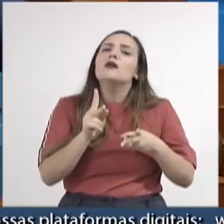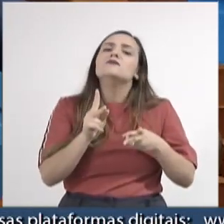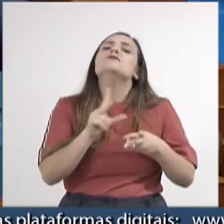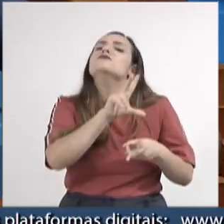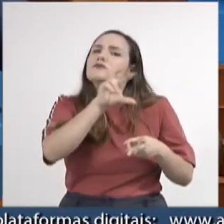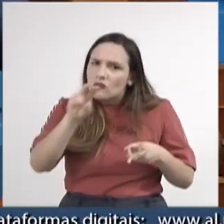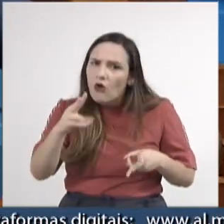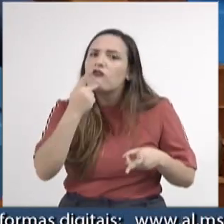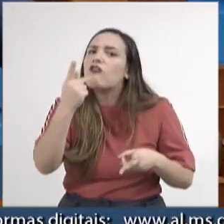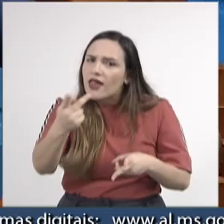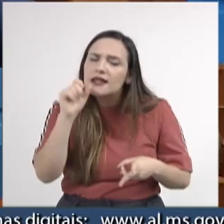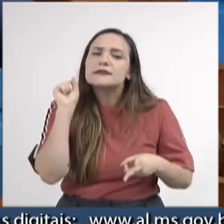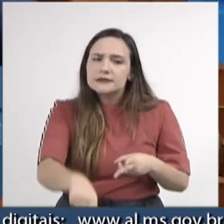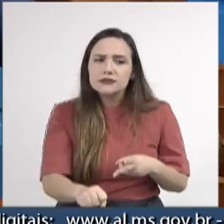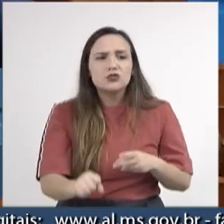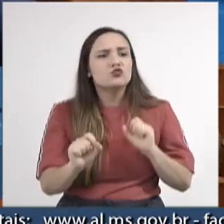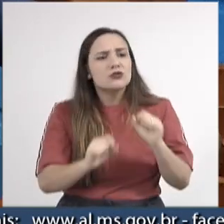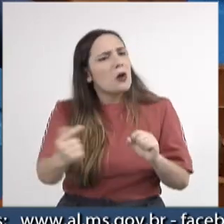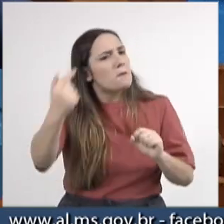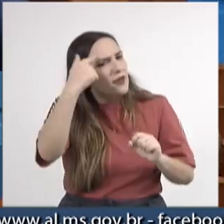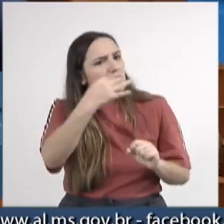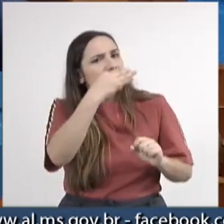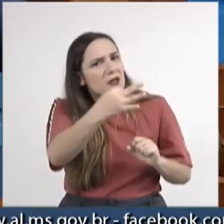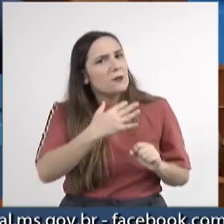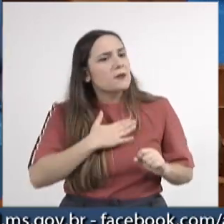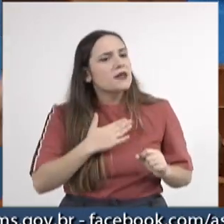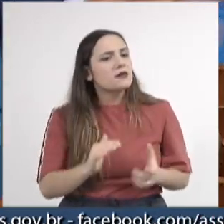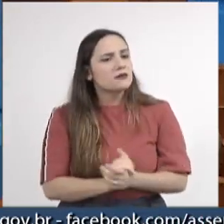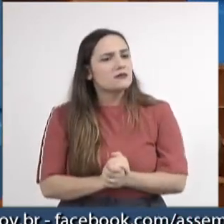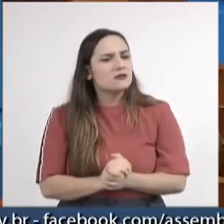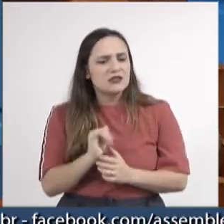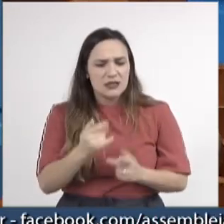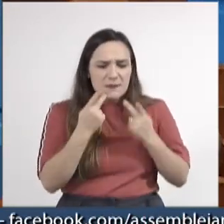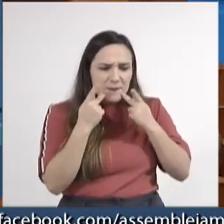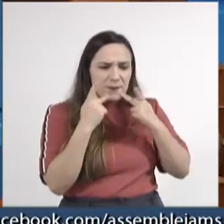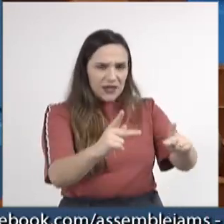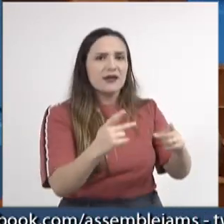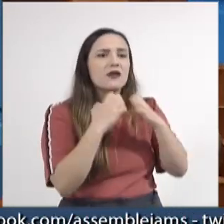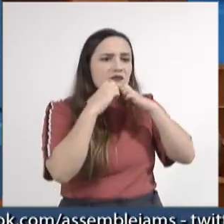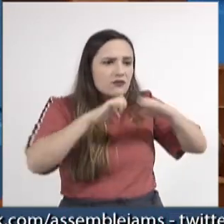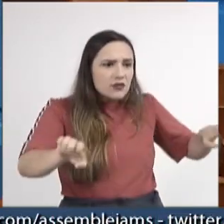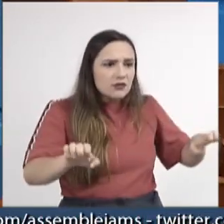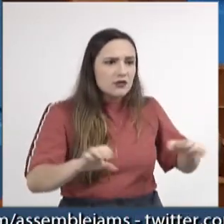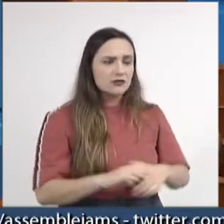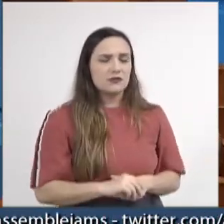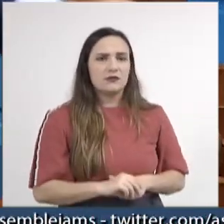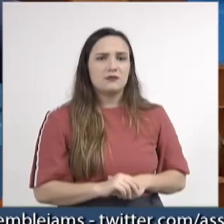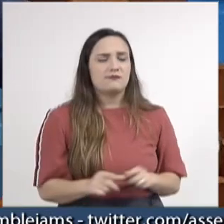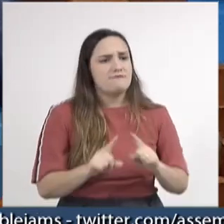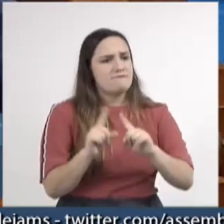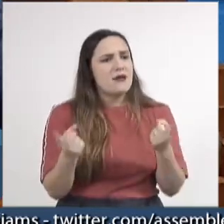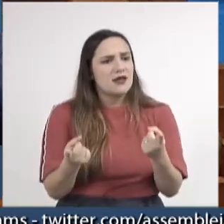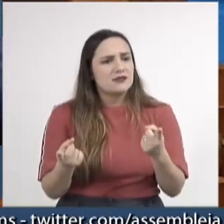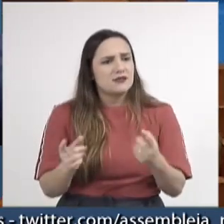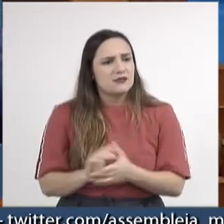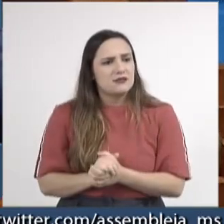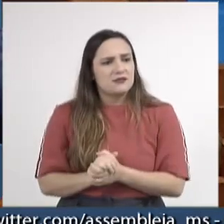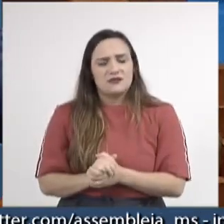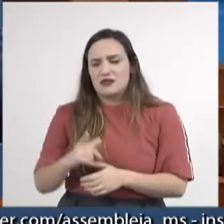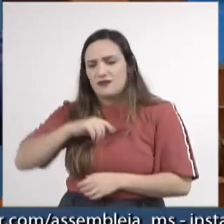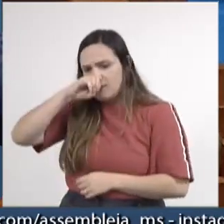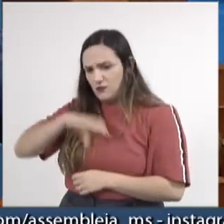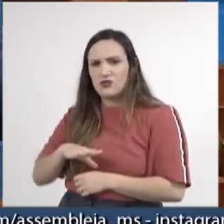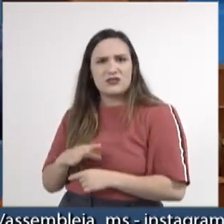dizendo o eu penso em relação àqueles que pregam o evangelho de um lado e pregam a